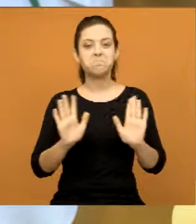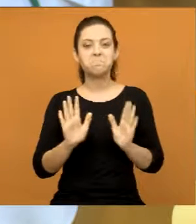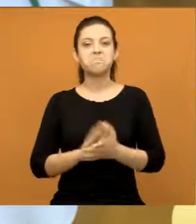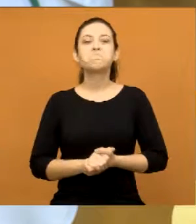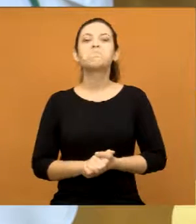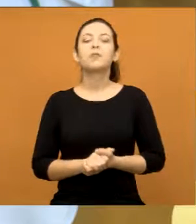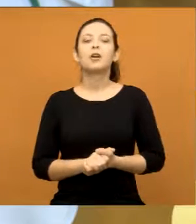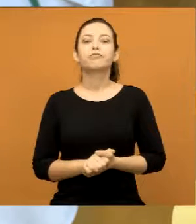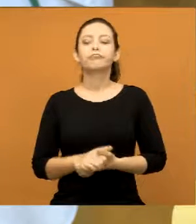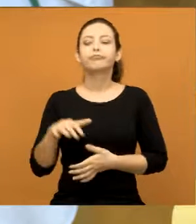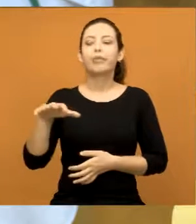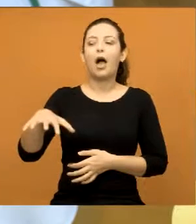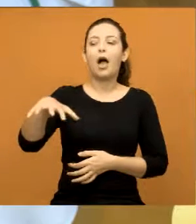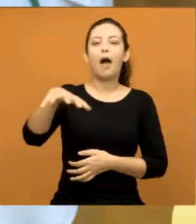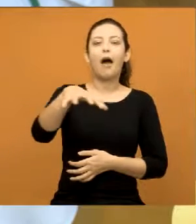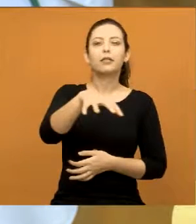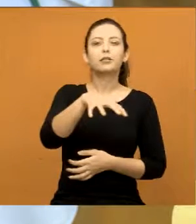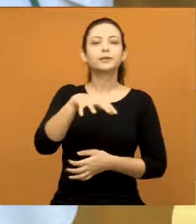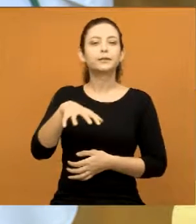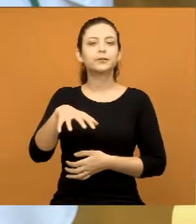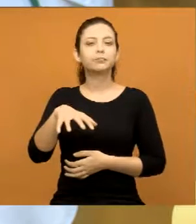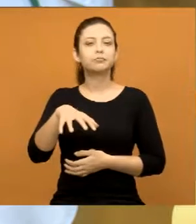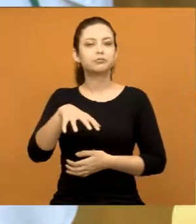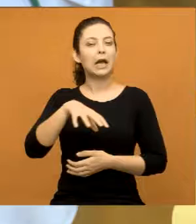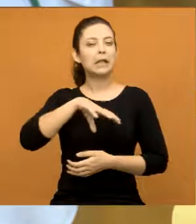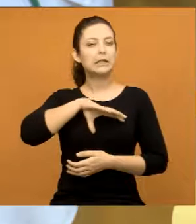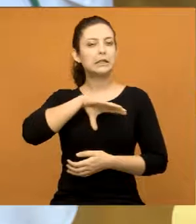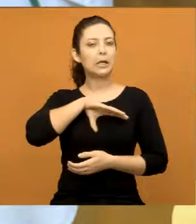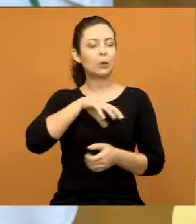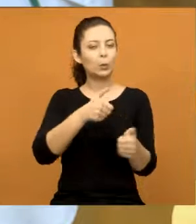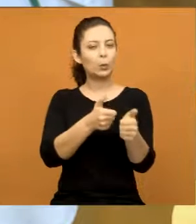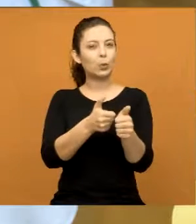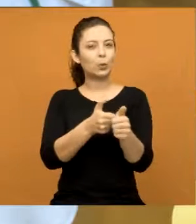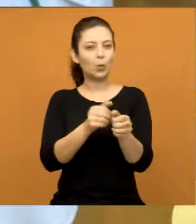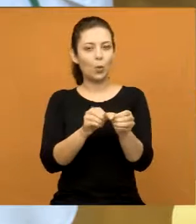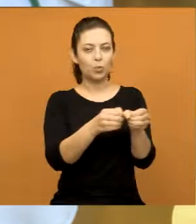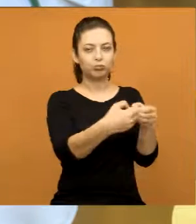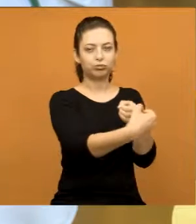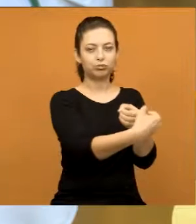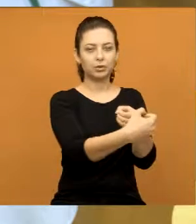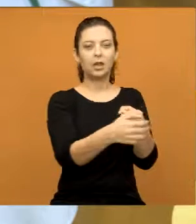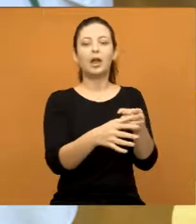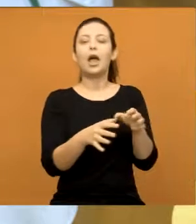moradores de algumas áreas, e são áreas centrais, eu não estou falando aqui de periferia,